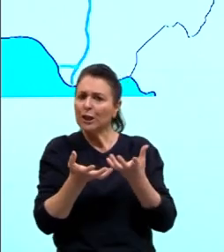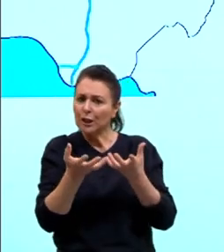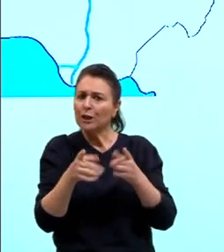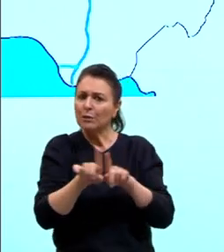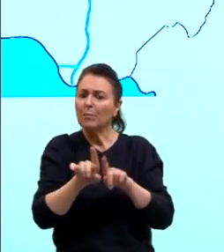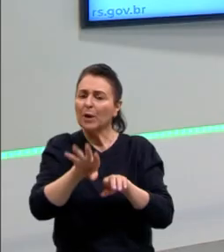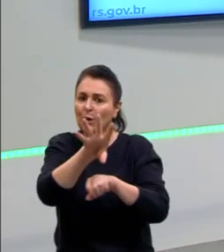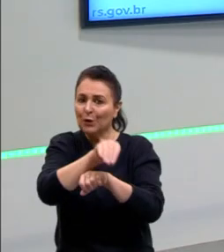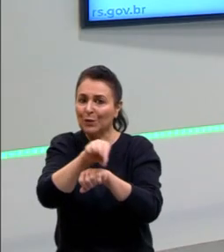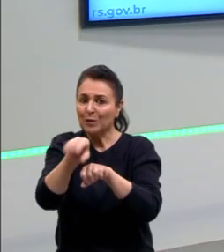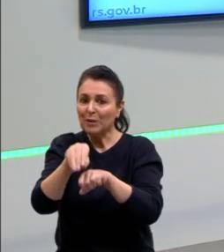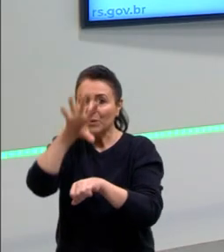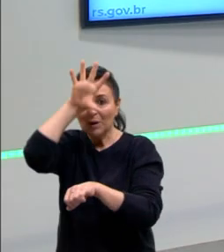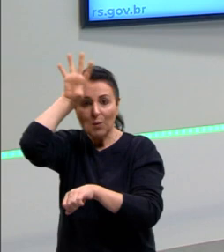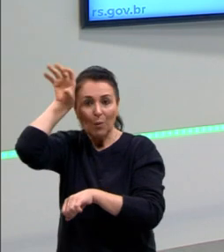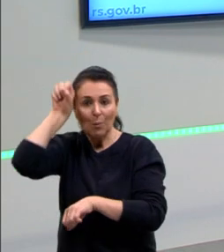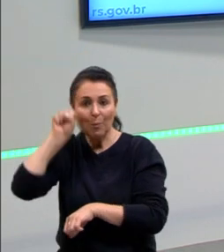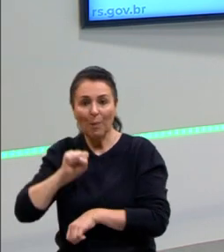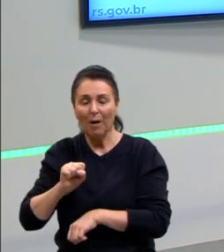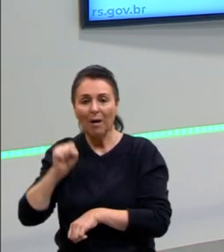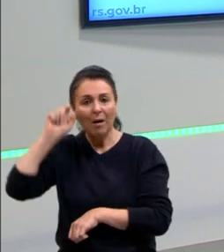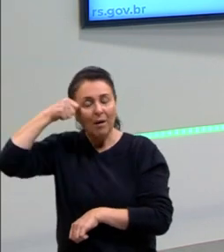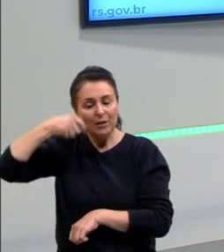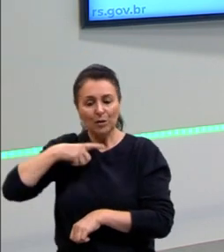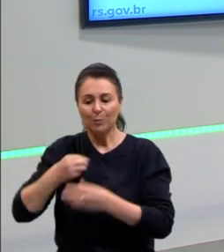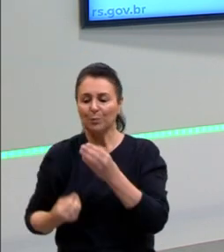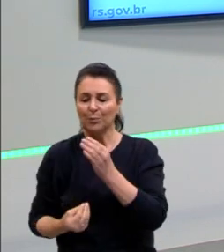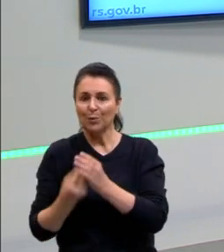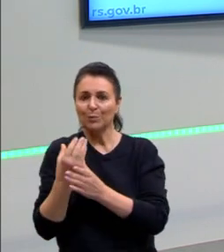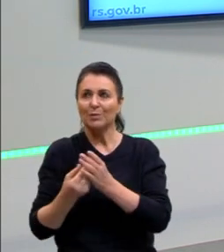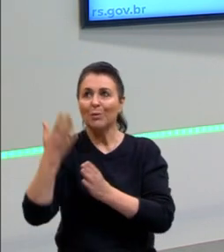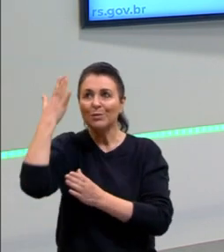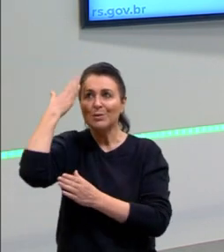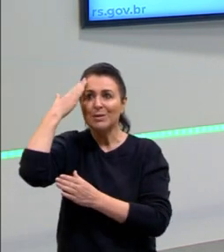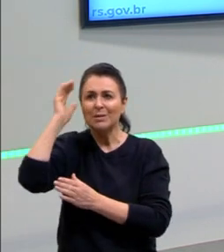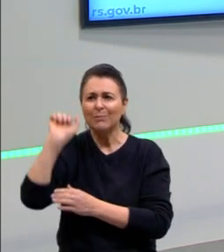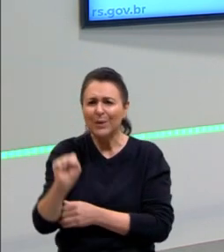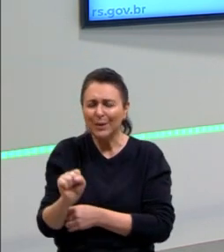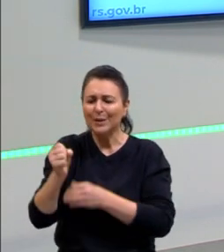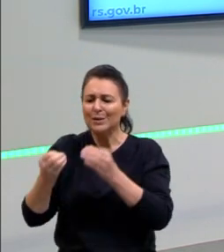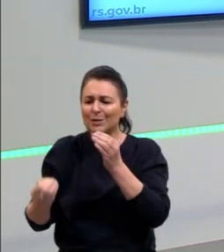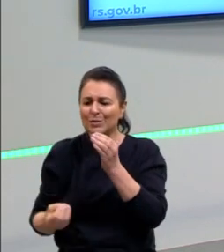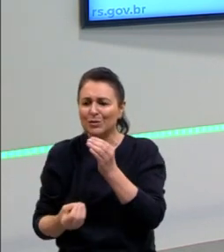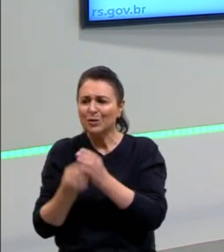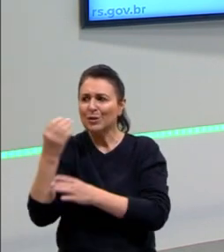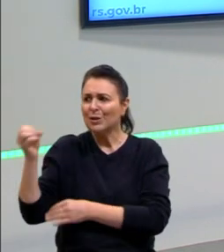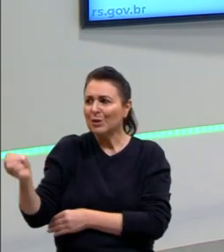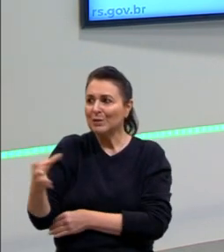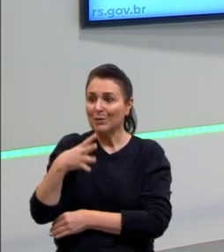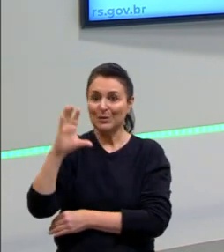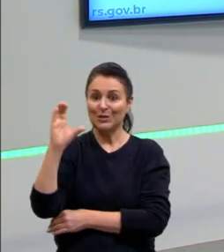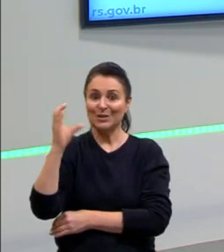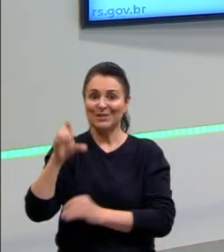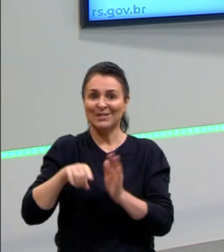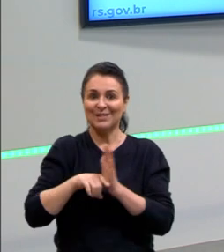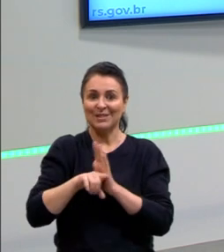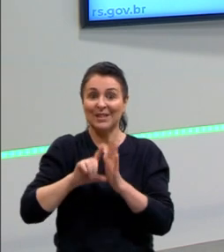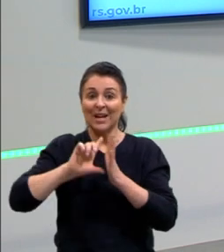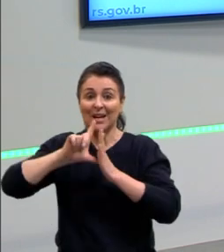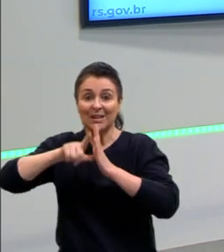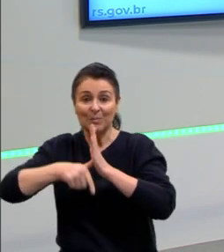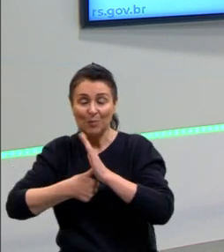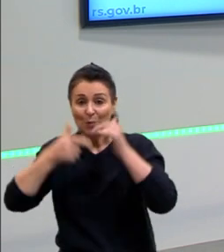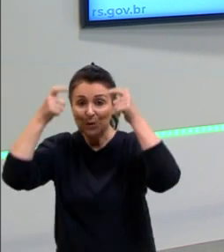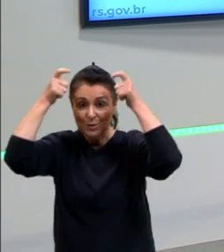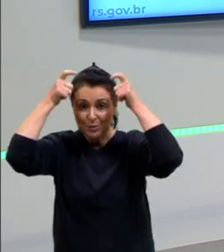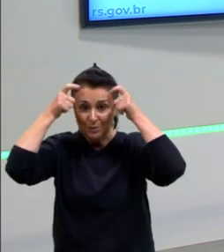essa África que também é um lugar de produção de saberes, de inovações, de ciência. E depois do Império do Mali,